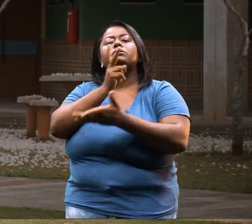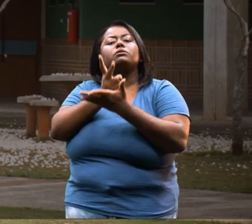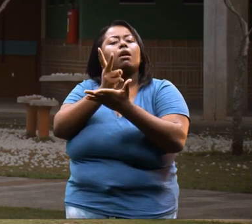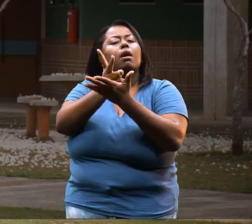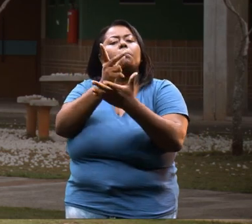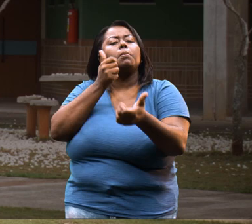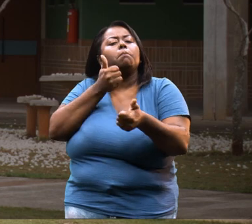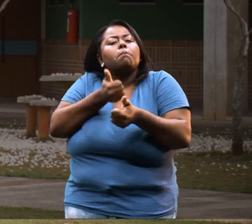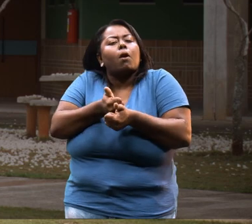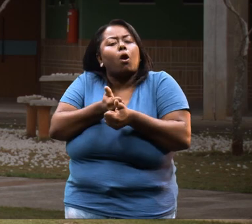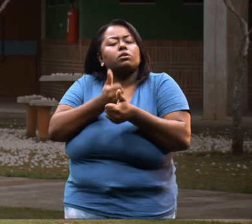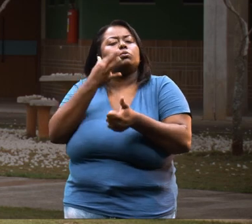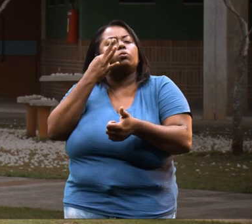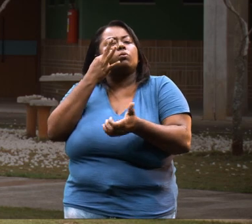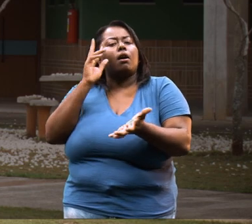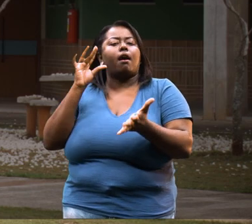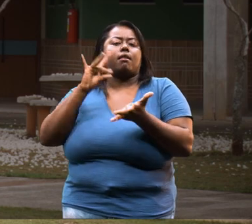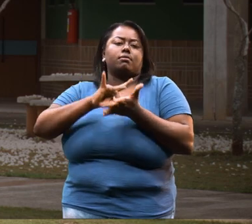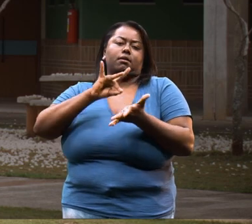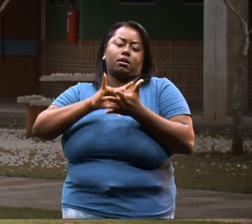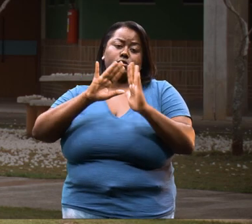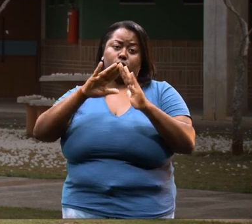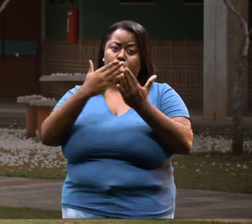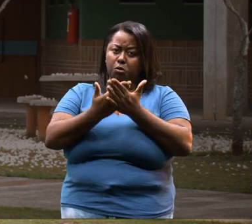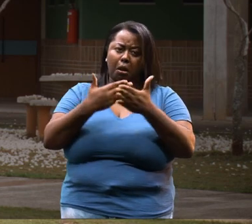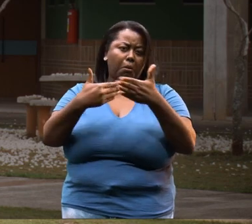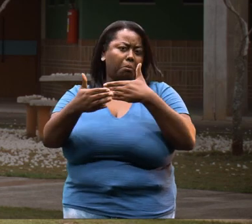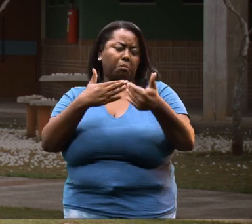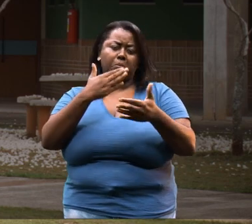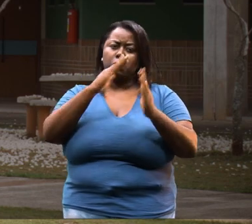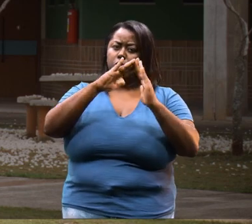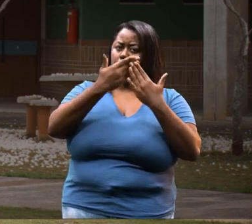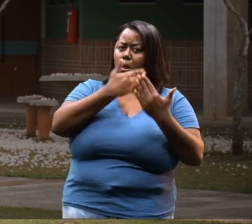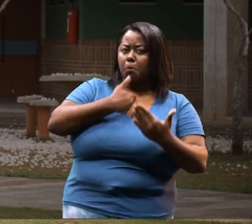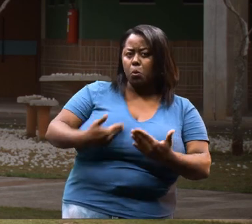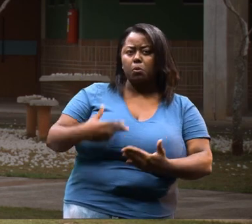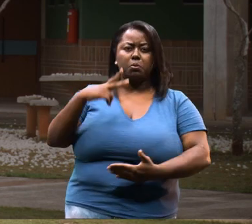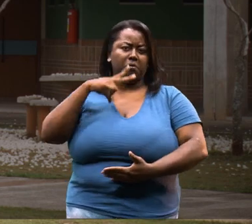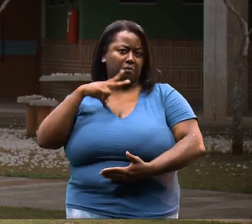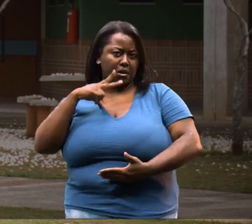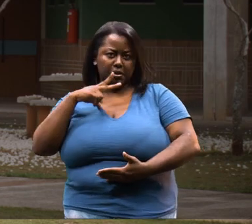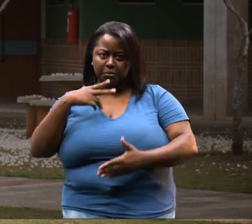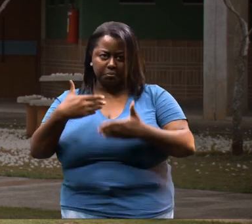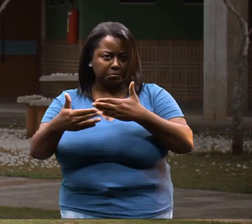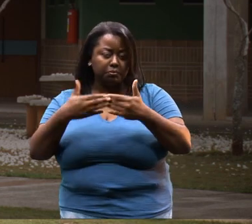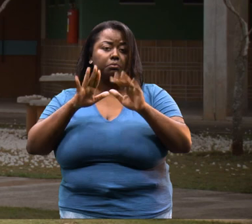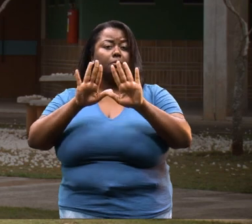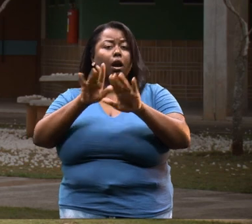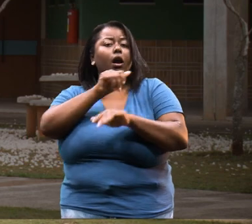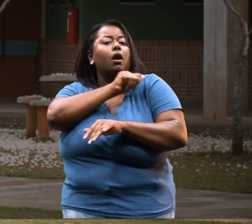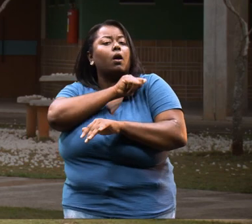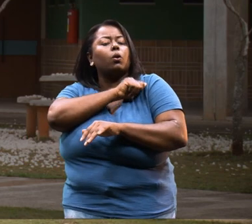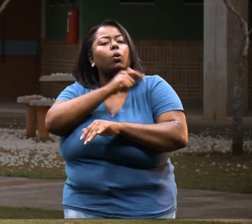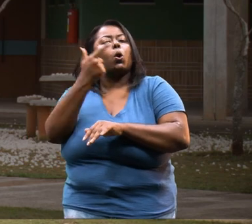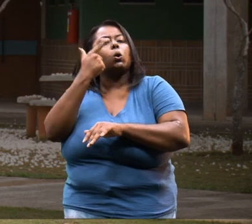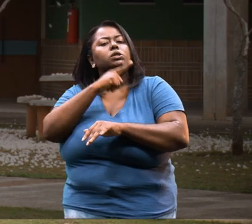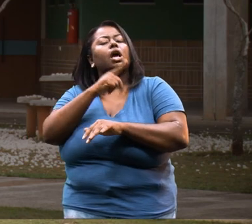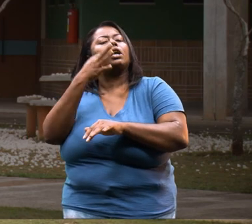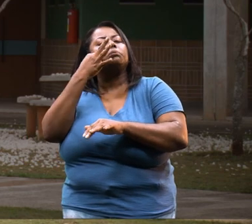aluno esteja bem próximo à realidade da escola. Independente se uma escola pública ou uma escola privada. Mas o